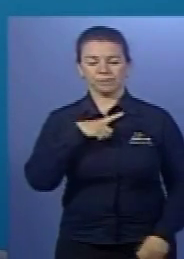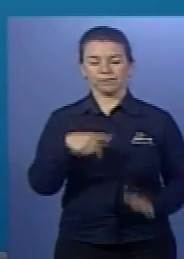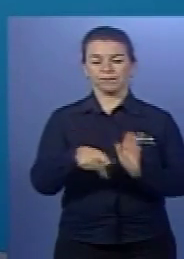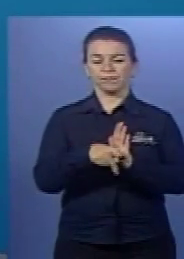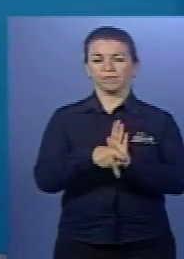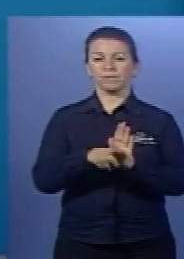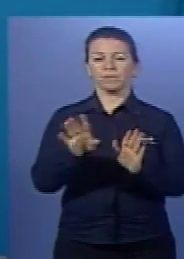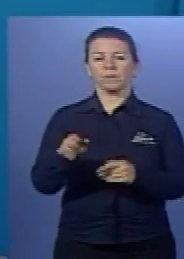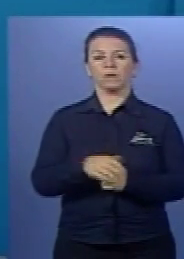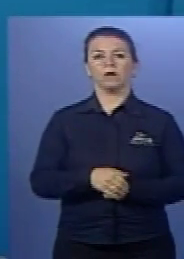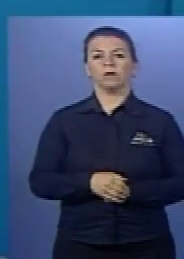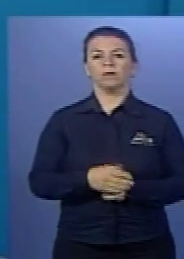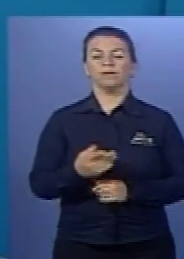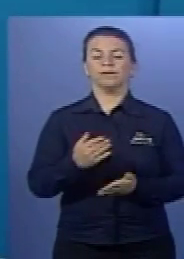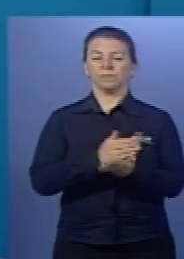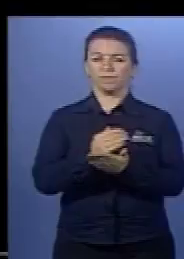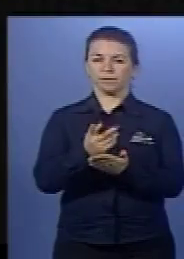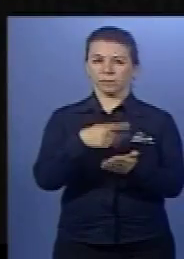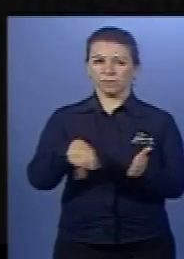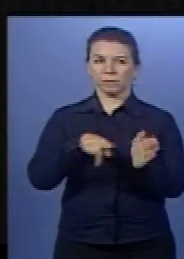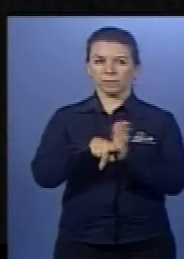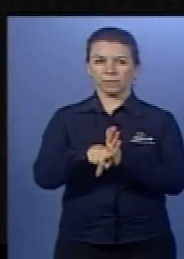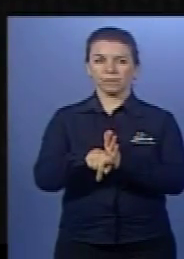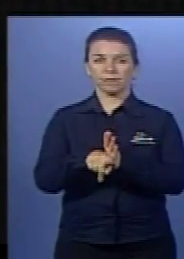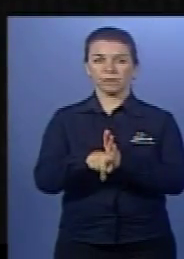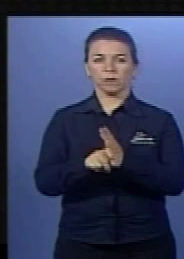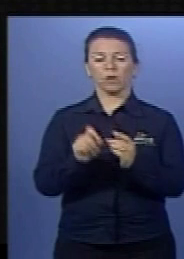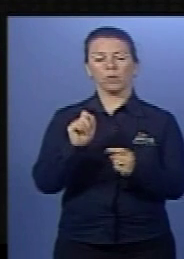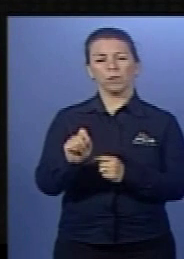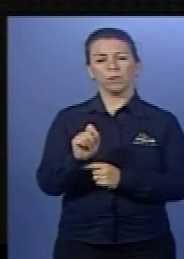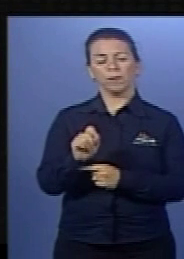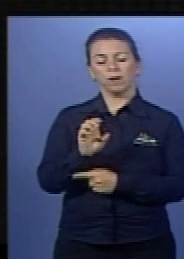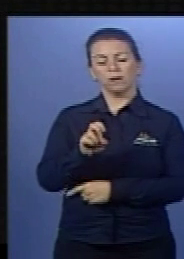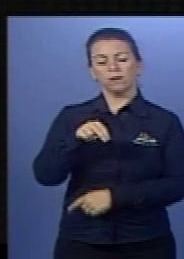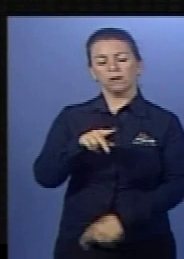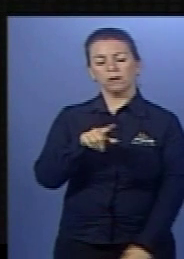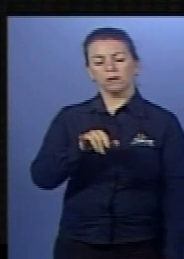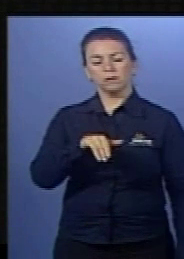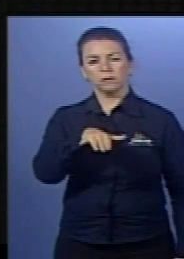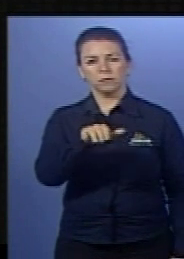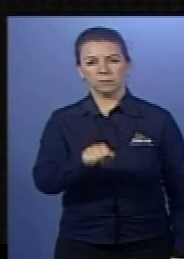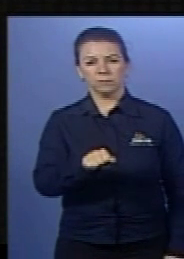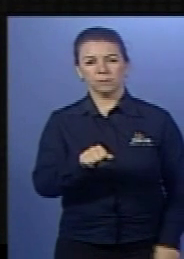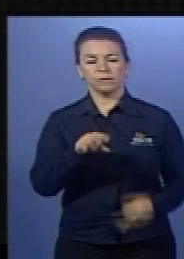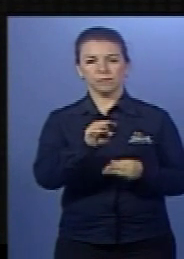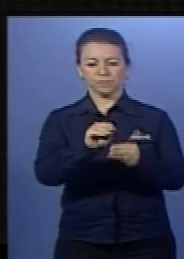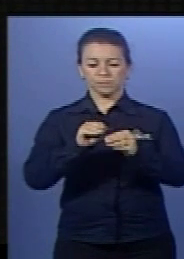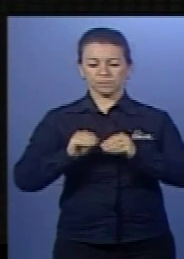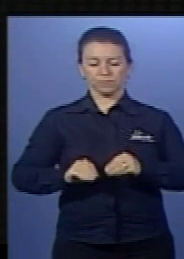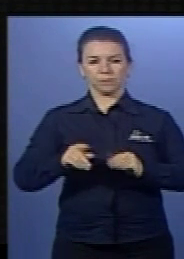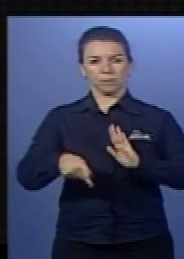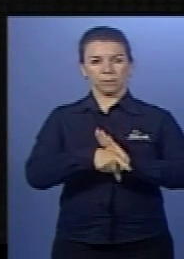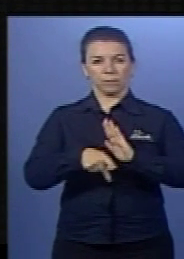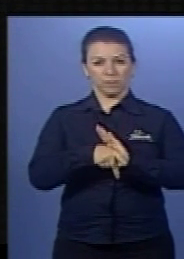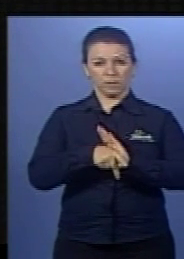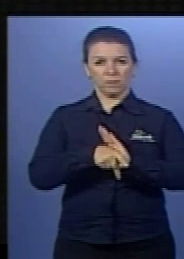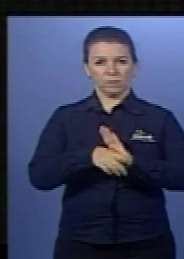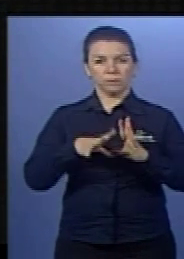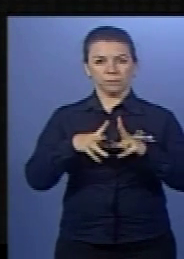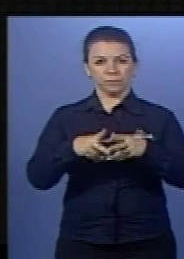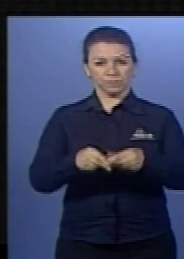Beleza, então. Então, acompanha comigo de novo. Olha a questão. Uma enzima foi retirada de um dos órgãos do sistema